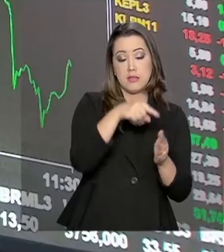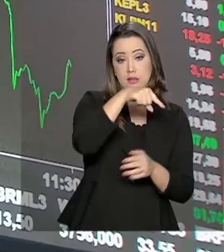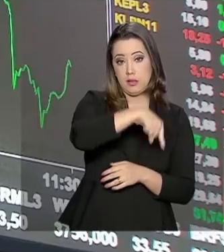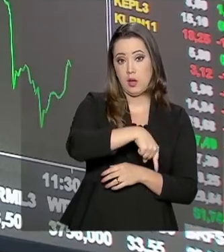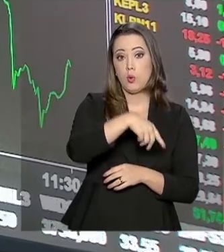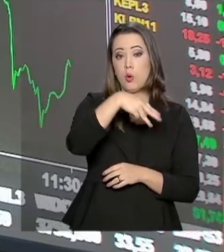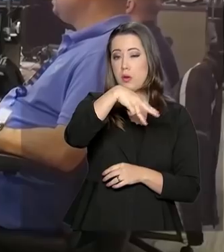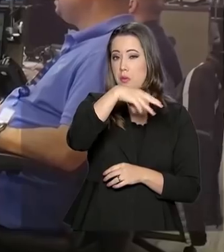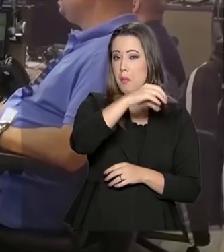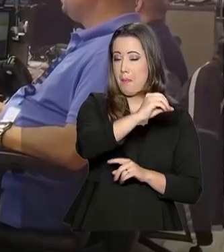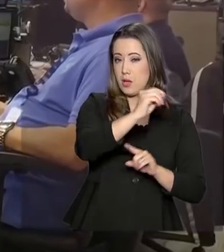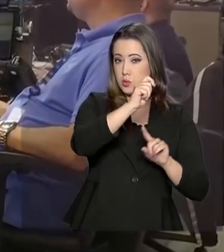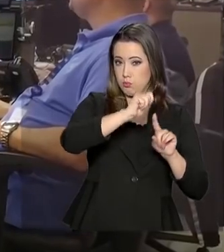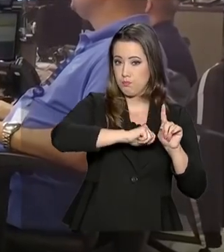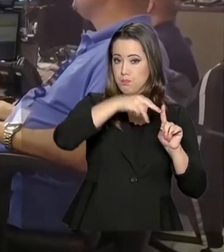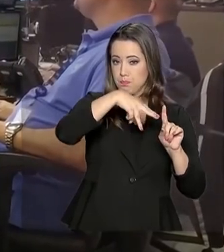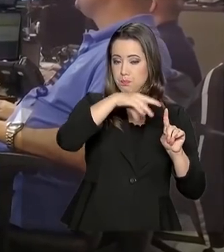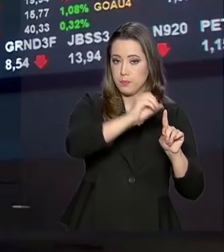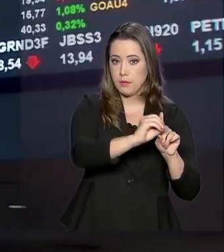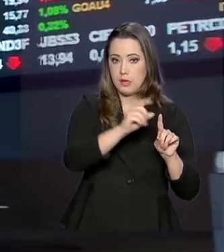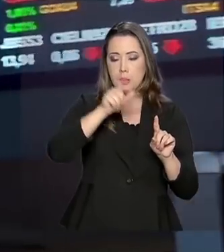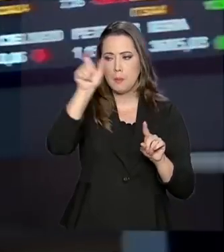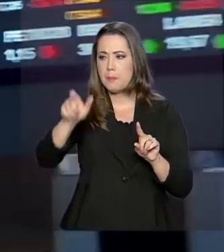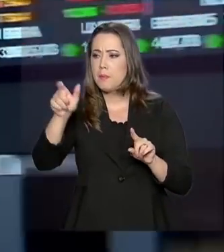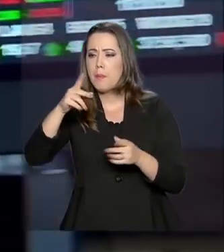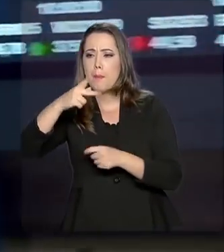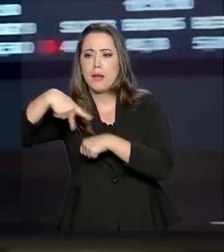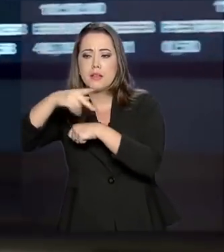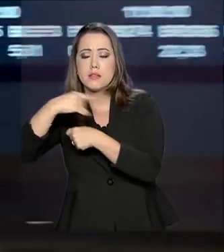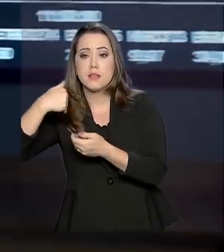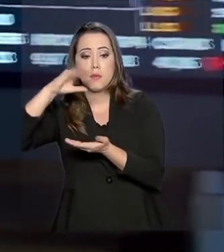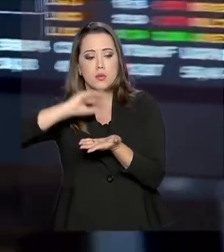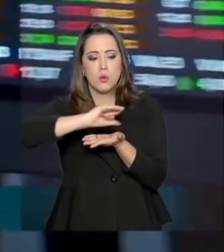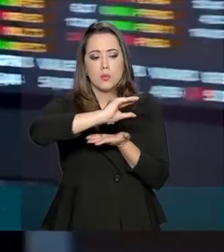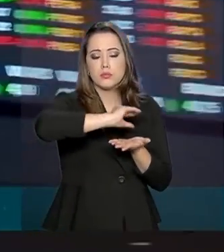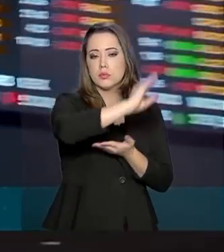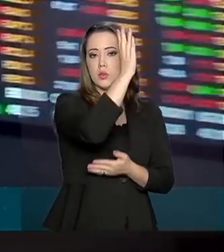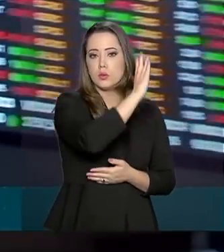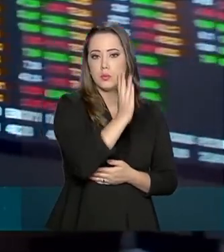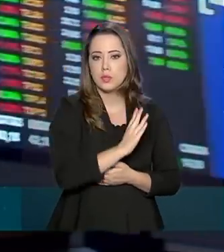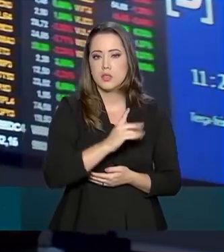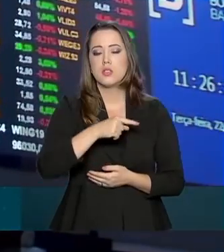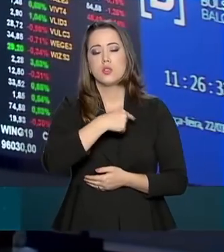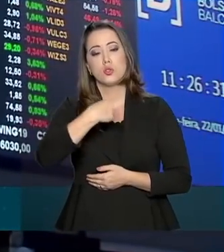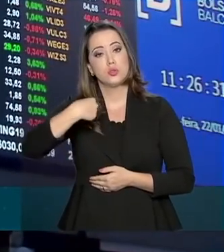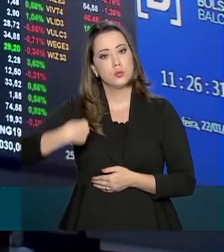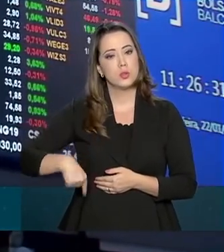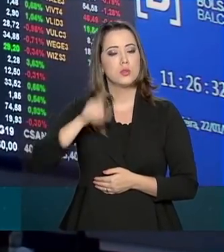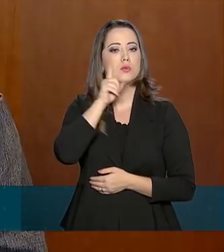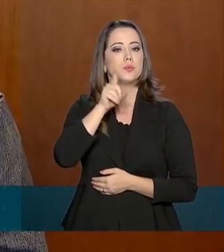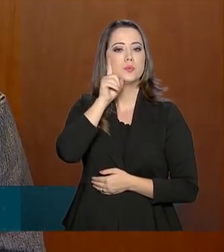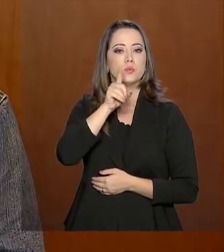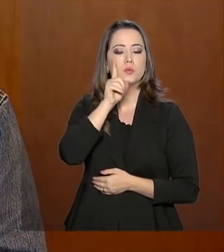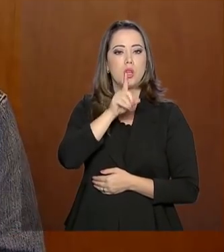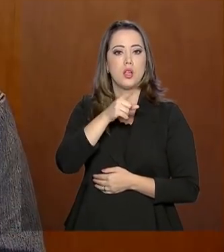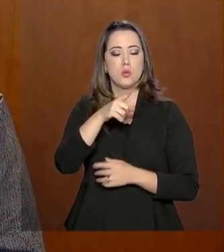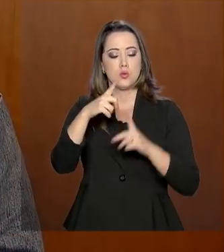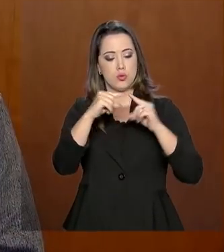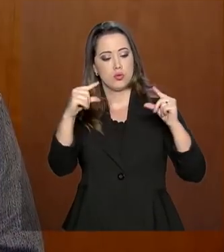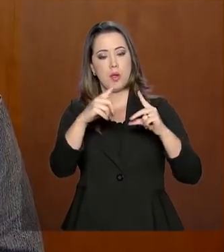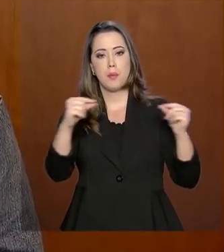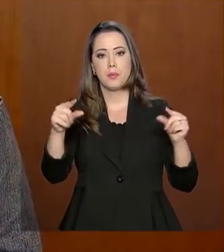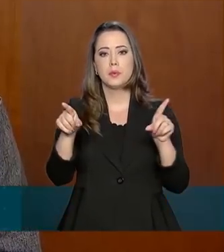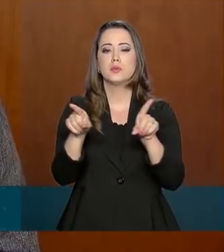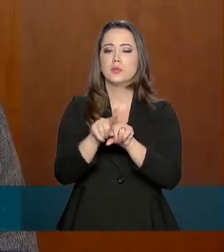maiores investidores internacionais, China, Estados Unidos e Japão, além de França e Itália. Empresas